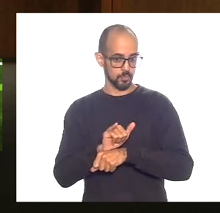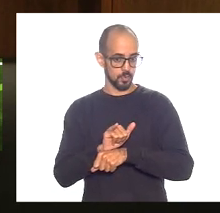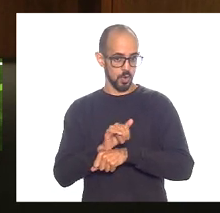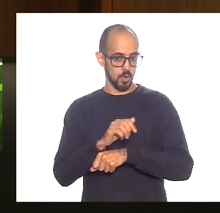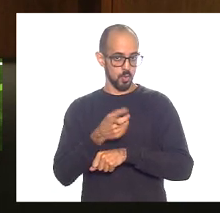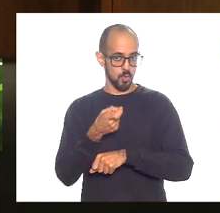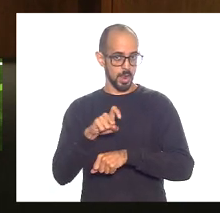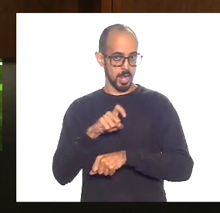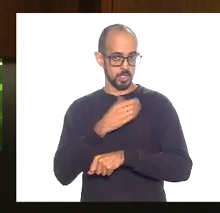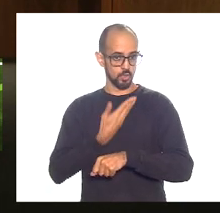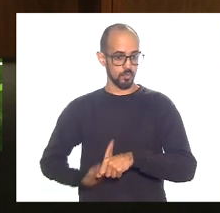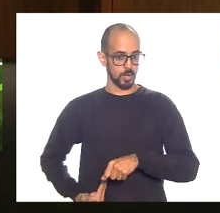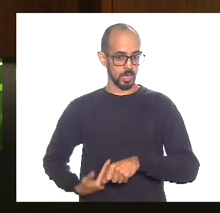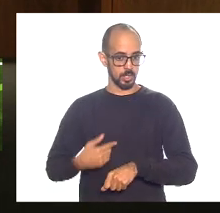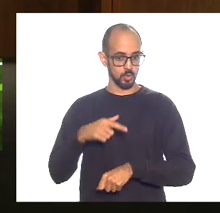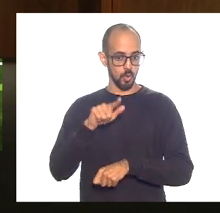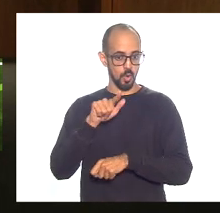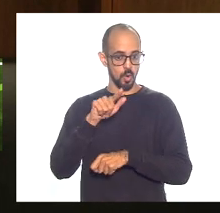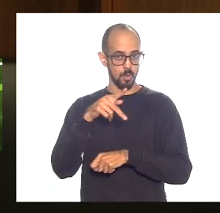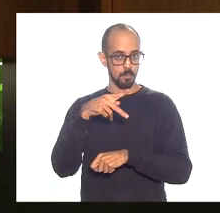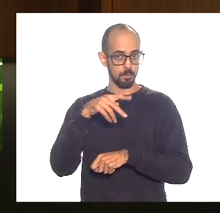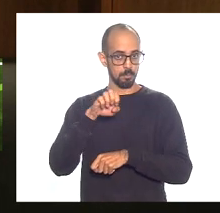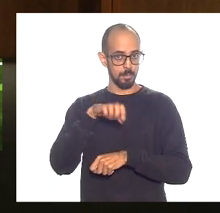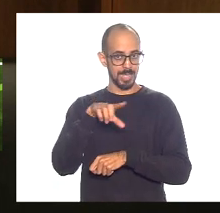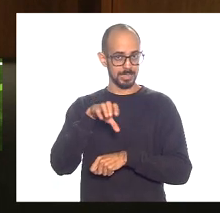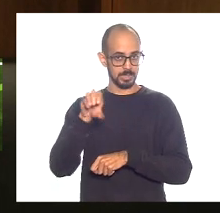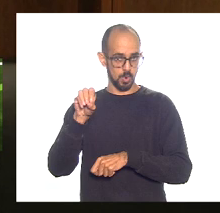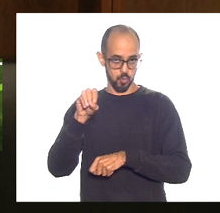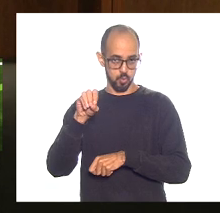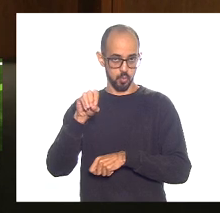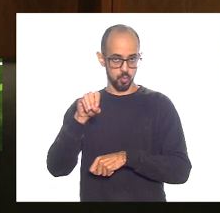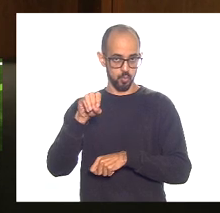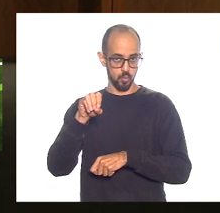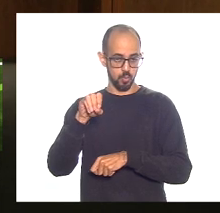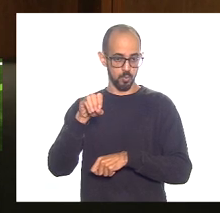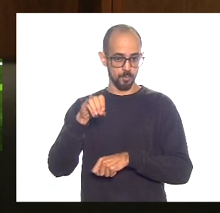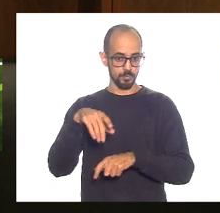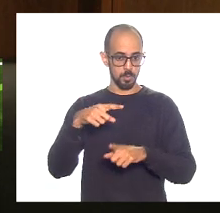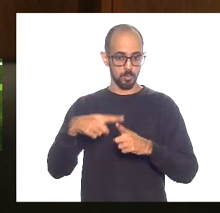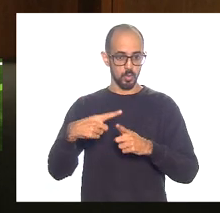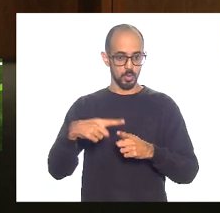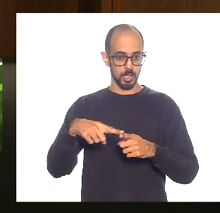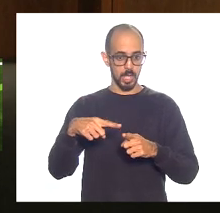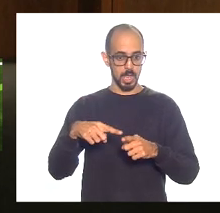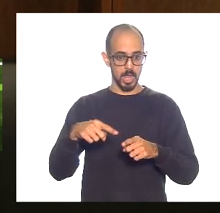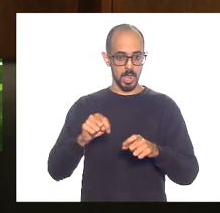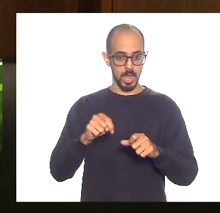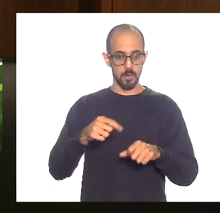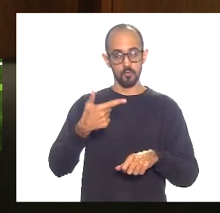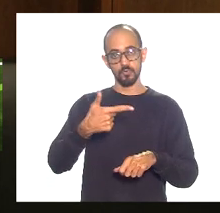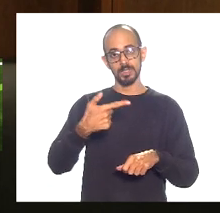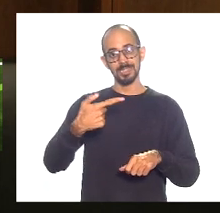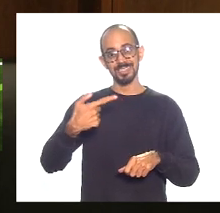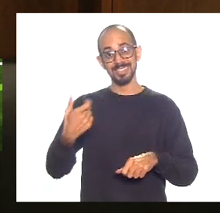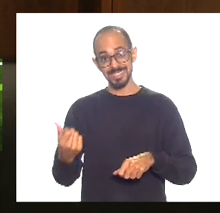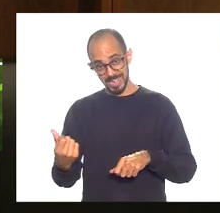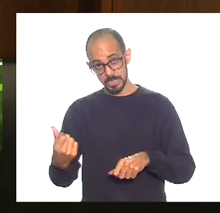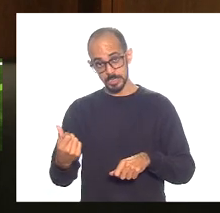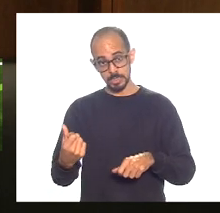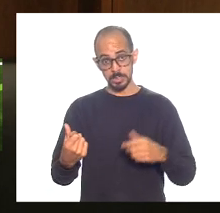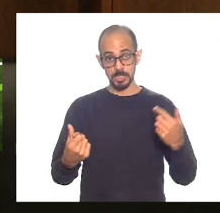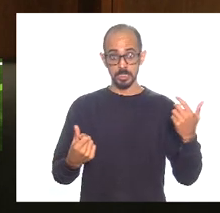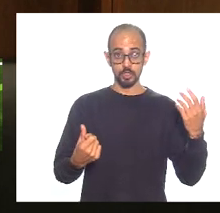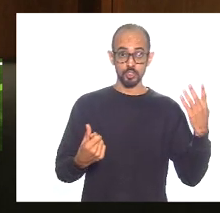e é bom que se diga que o mérito é dele porque a bancada por exemplo dos deputados do estado 26 de 46 votaram contra